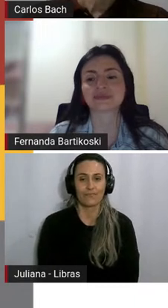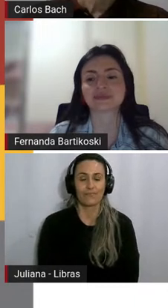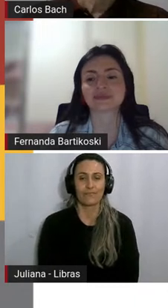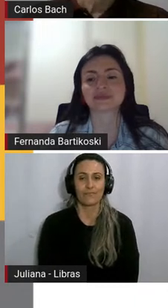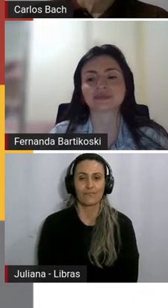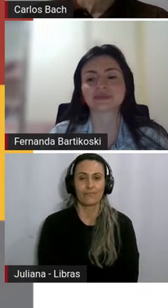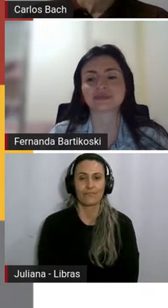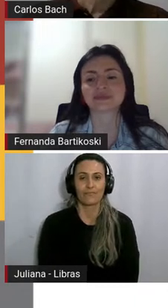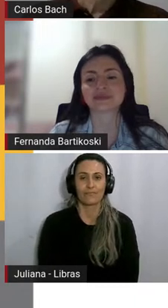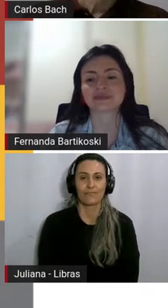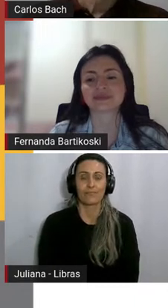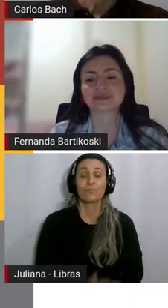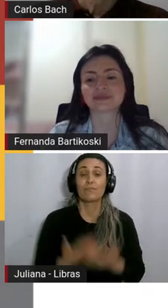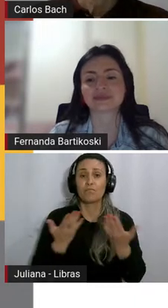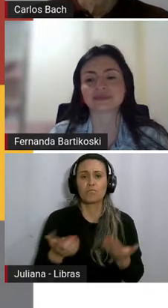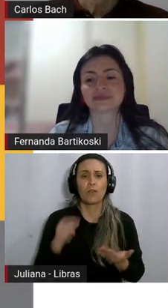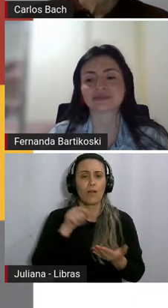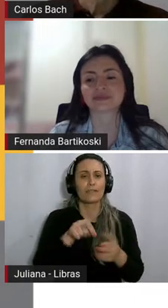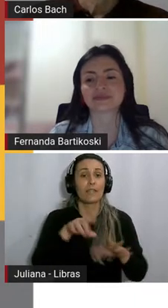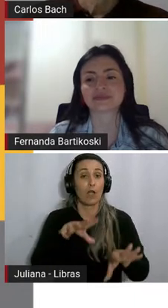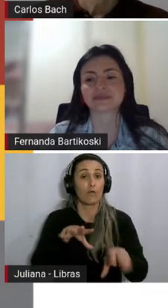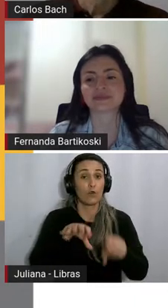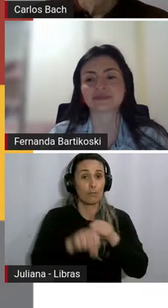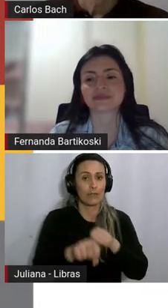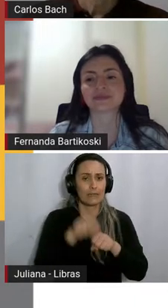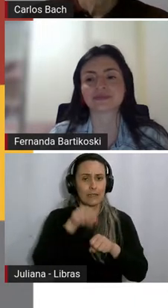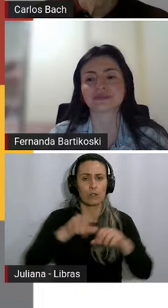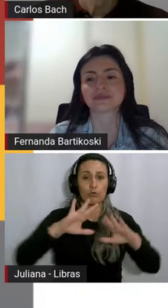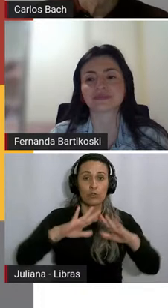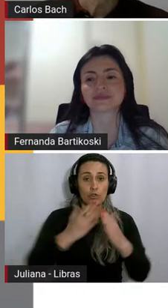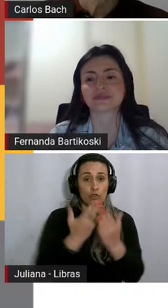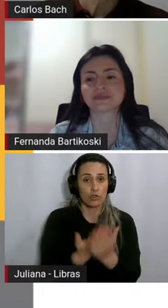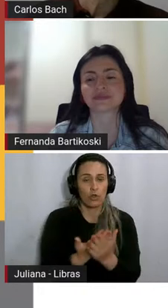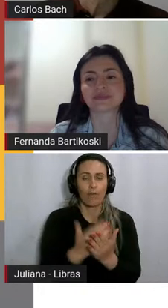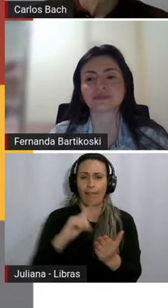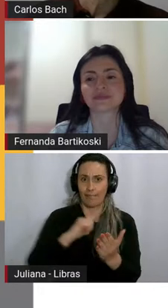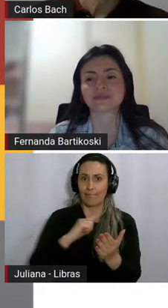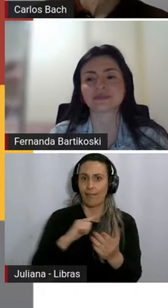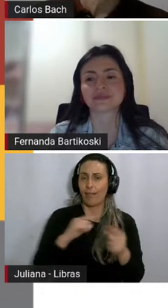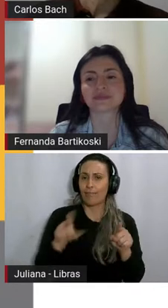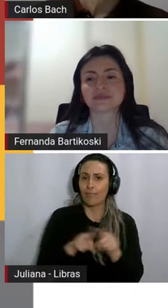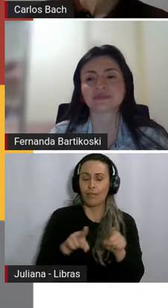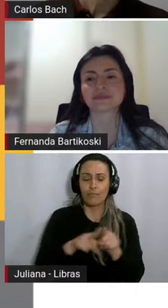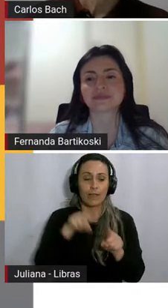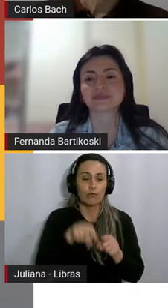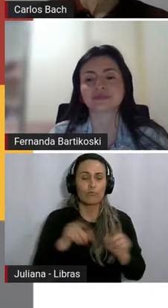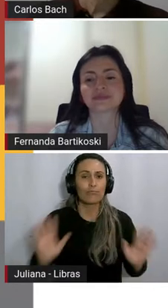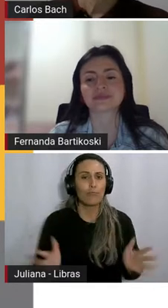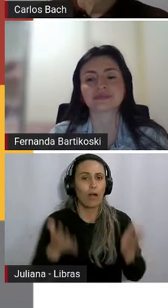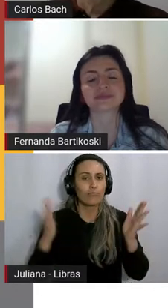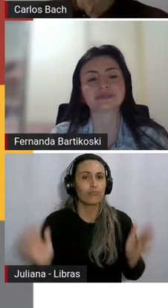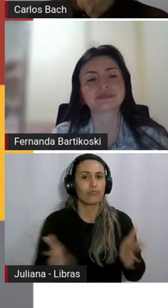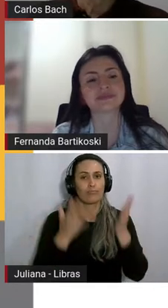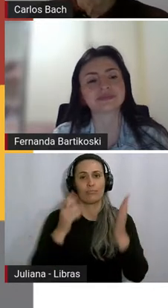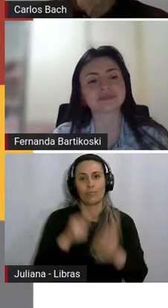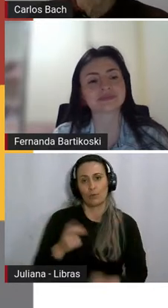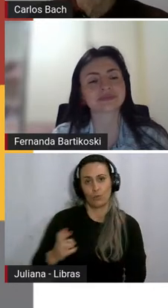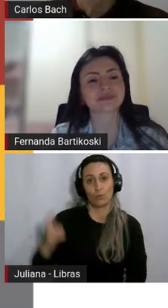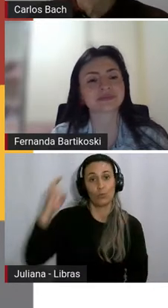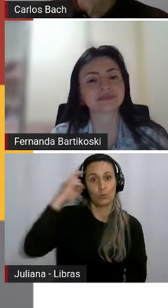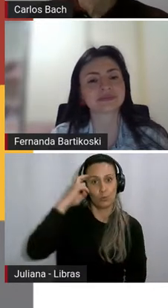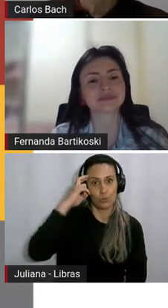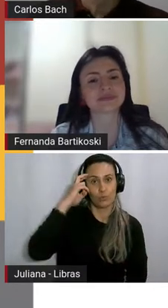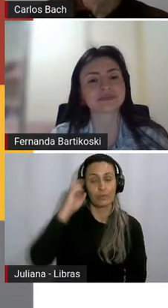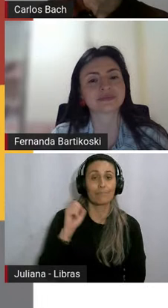A formação escolar do leitor passa pelo crivo da cultura em que este se enquadra. Se a escola não efetua o